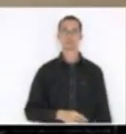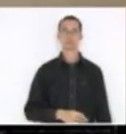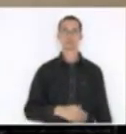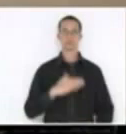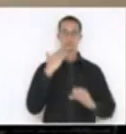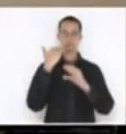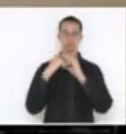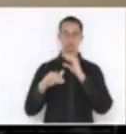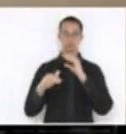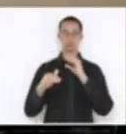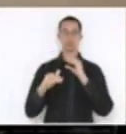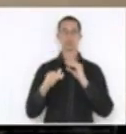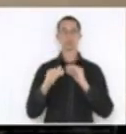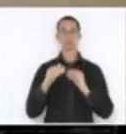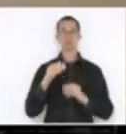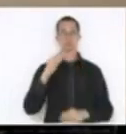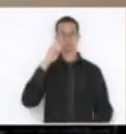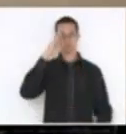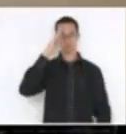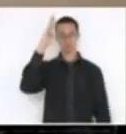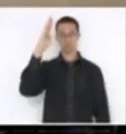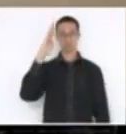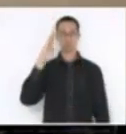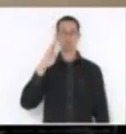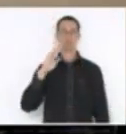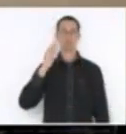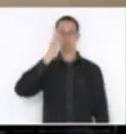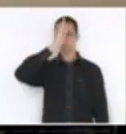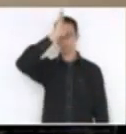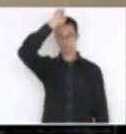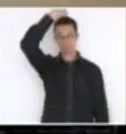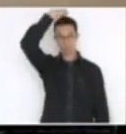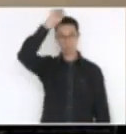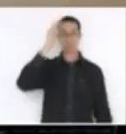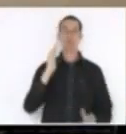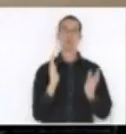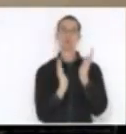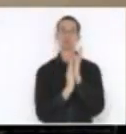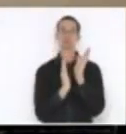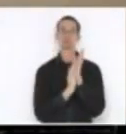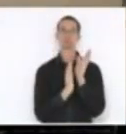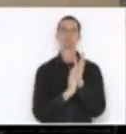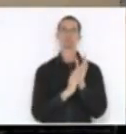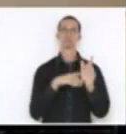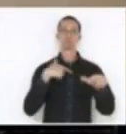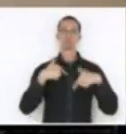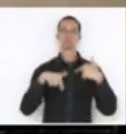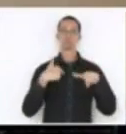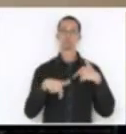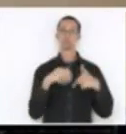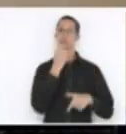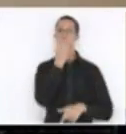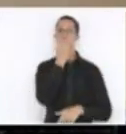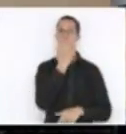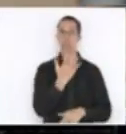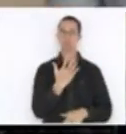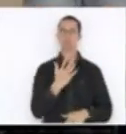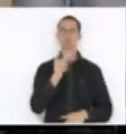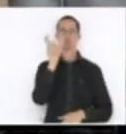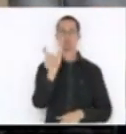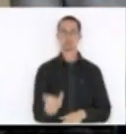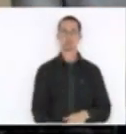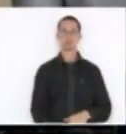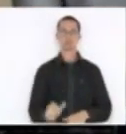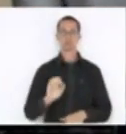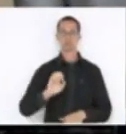9º Batalhão de Bombeiros Militar, aplausos pela ação dos bombeiros Evandro Carlin e